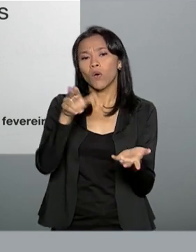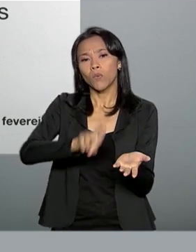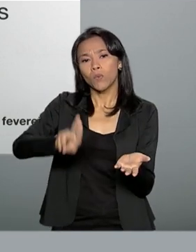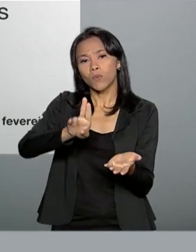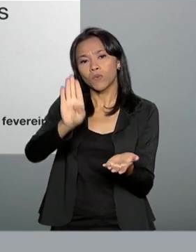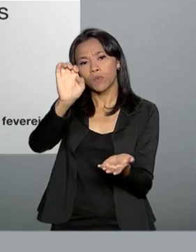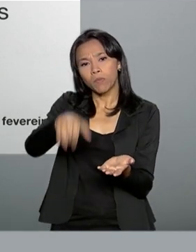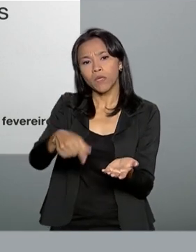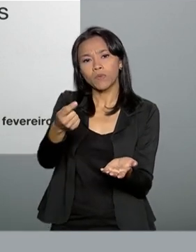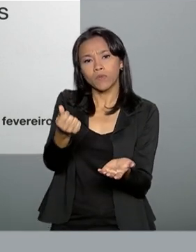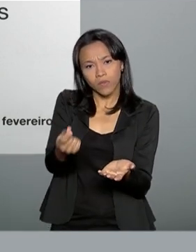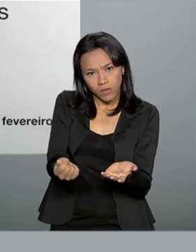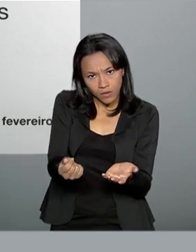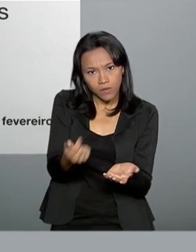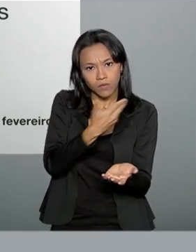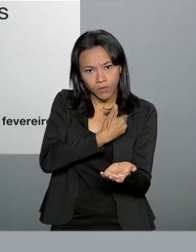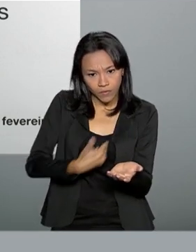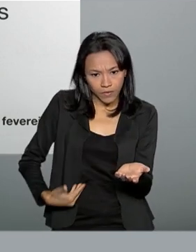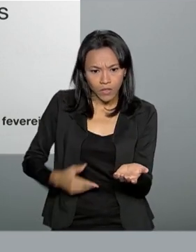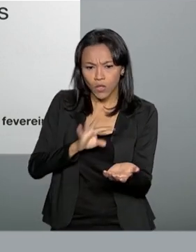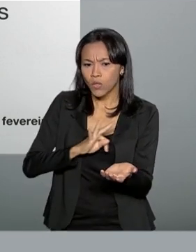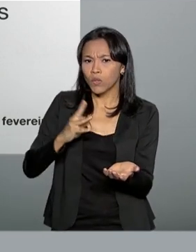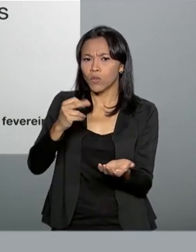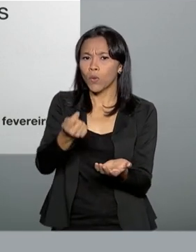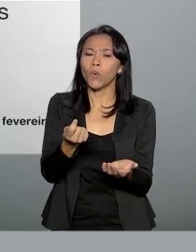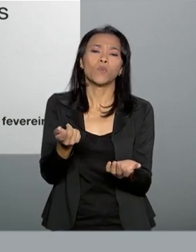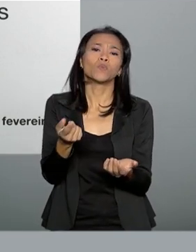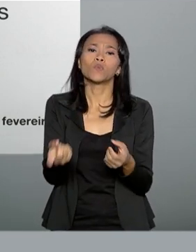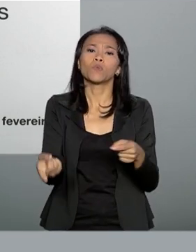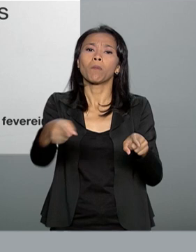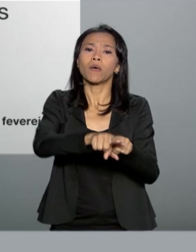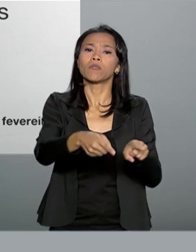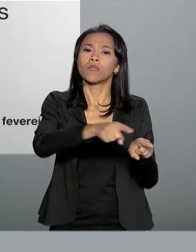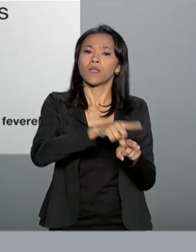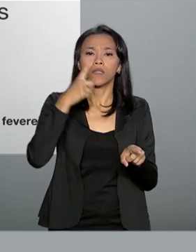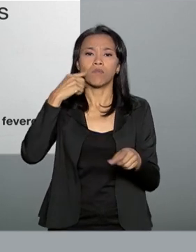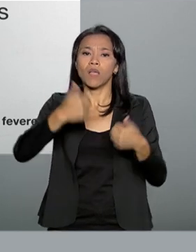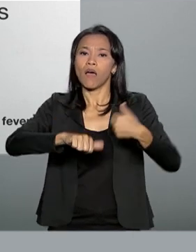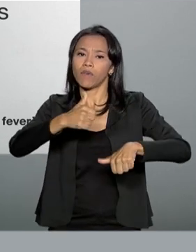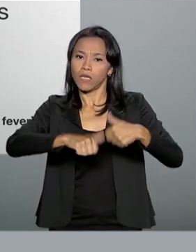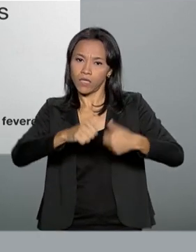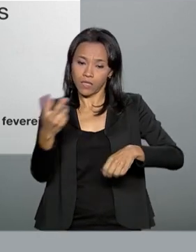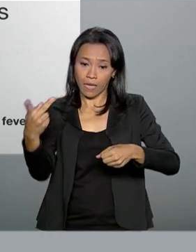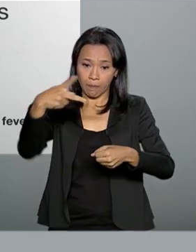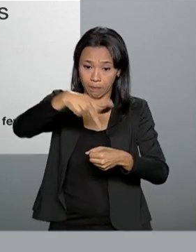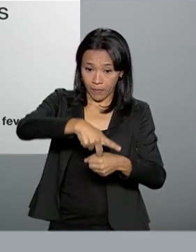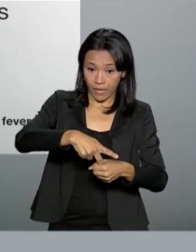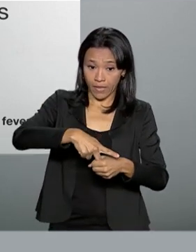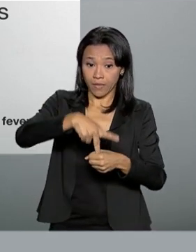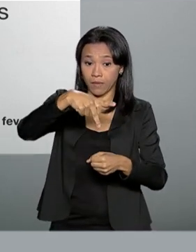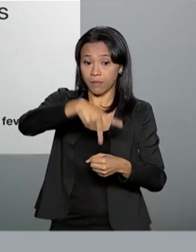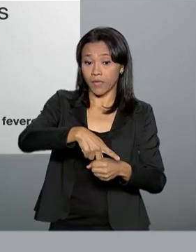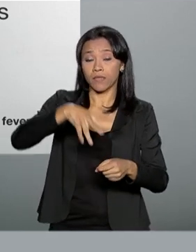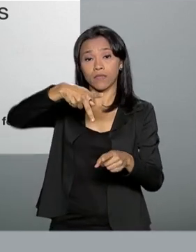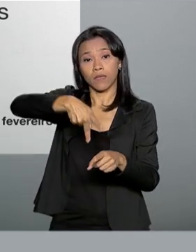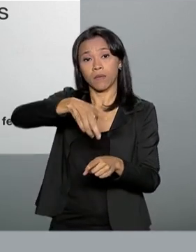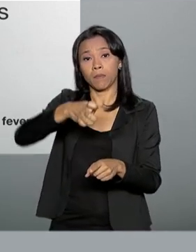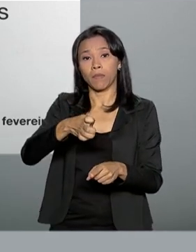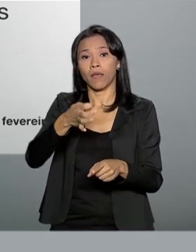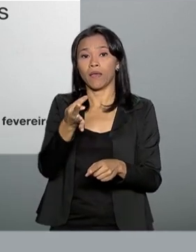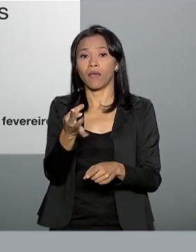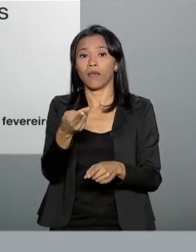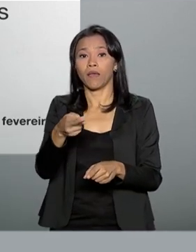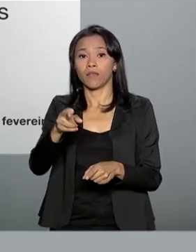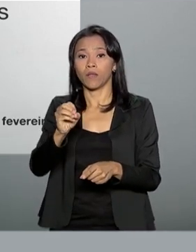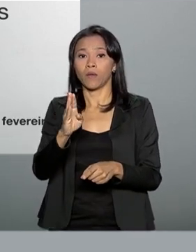público, informamos que todos os patrocínios da Petrobras estão sob revisão, objetivando o enfoque principal dos recursos para a educação